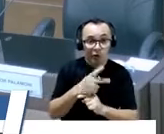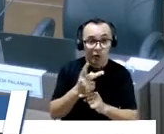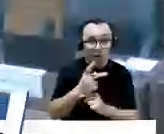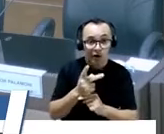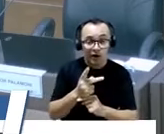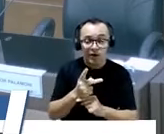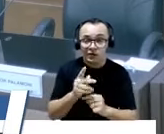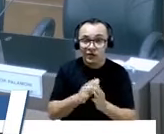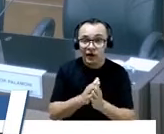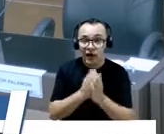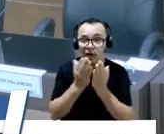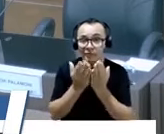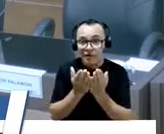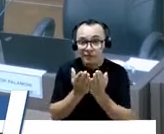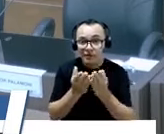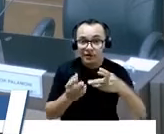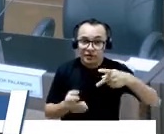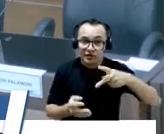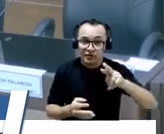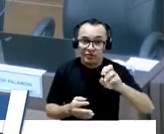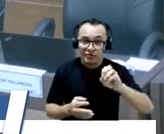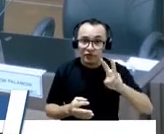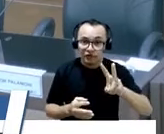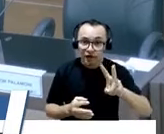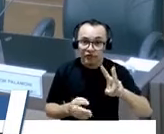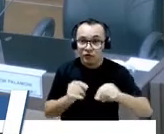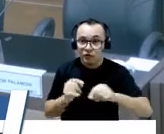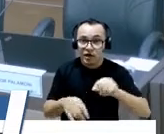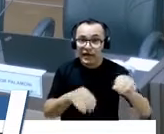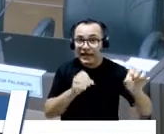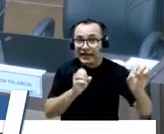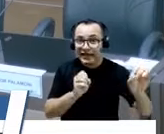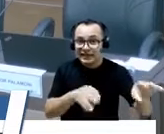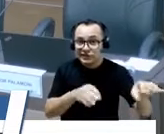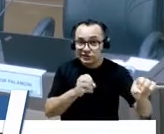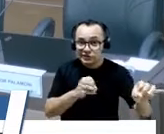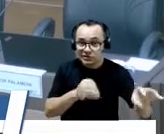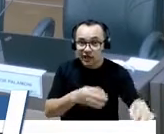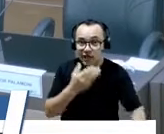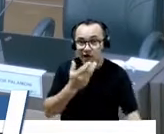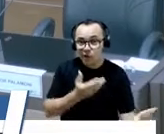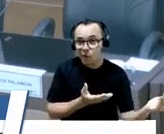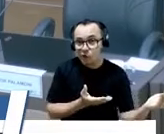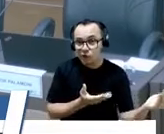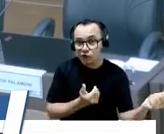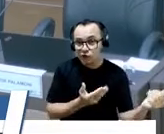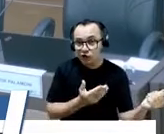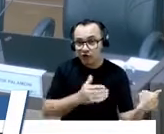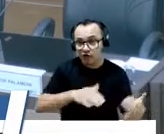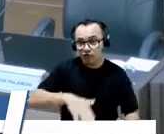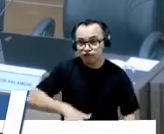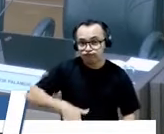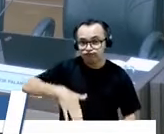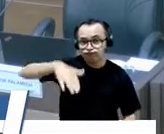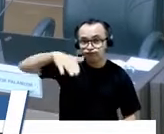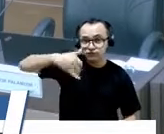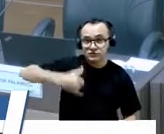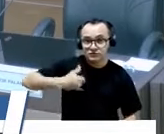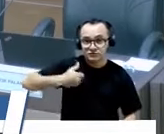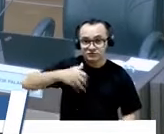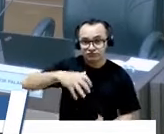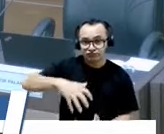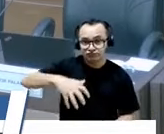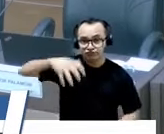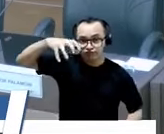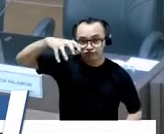diz em provérbios, instruindo o menino no bom caminho que deve andar, para que até na velhice não se desvie dele. Então, eu não sei se é o padre Rafael